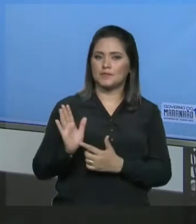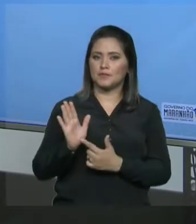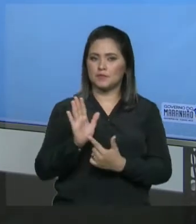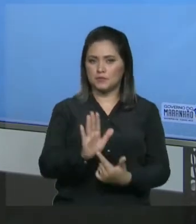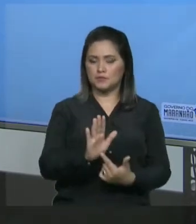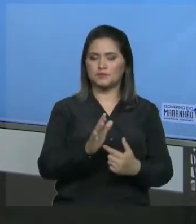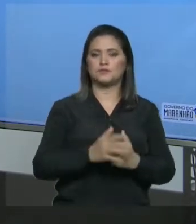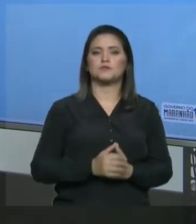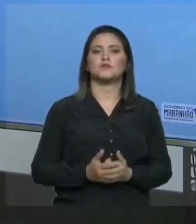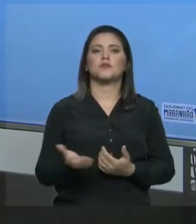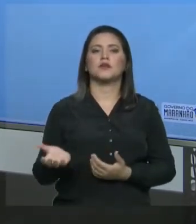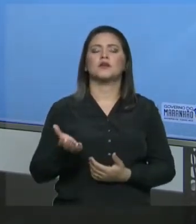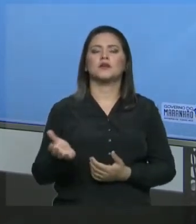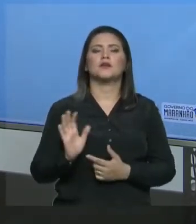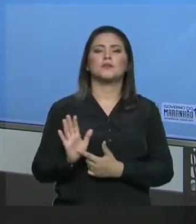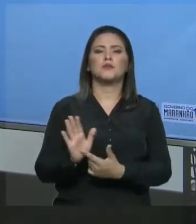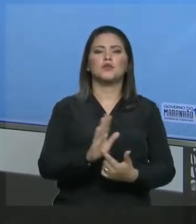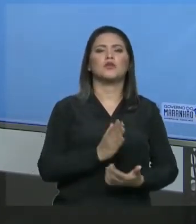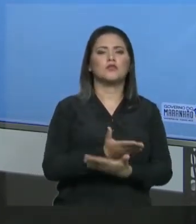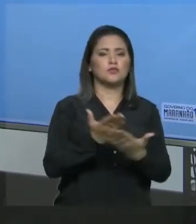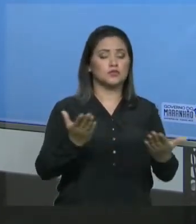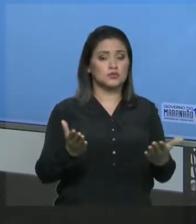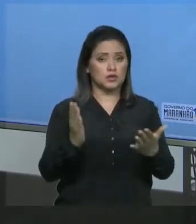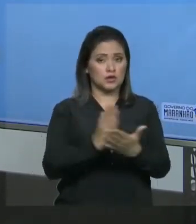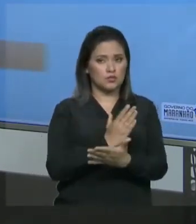queria trabalhar com vocês alguns critérios.